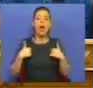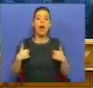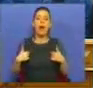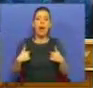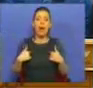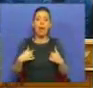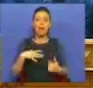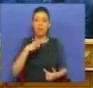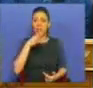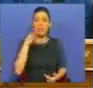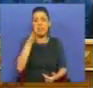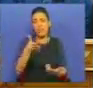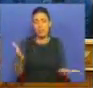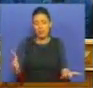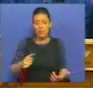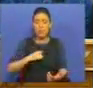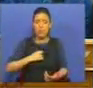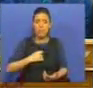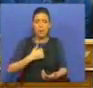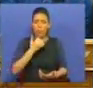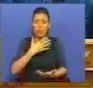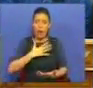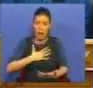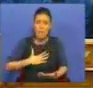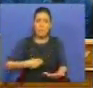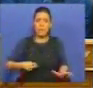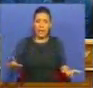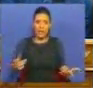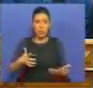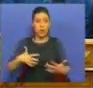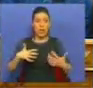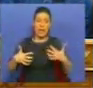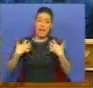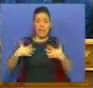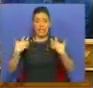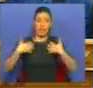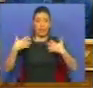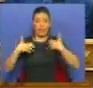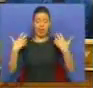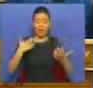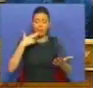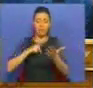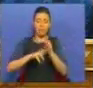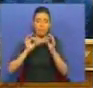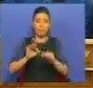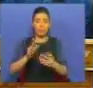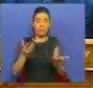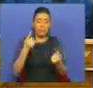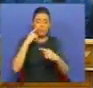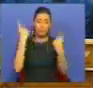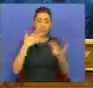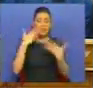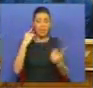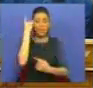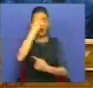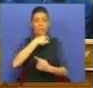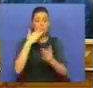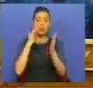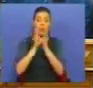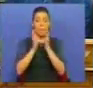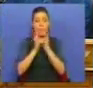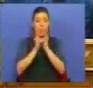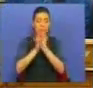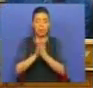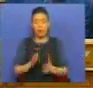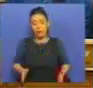sublinhar o meu apreço por essa agressividade. É certo que a convocação destas grandes figuras bíblicas